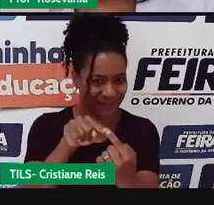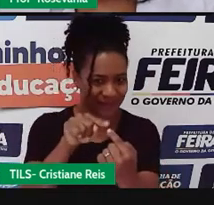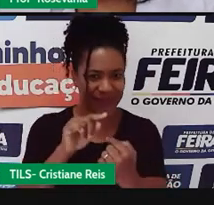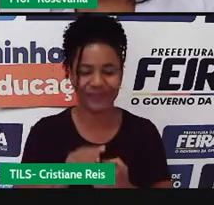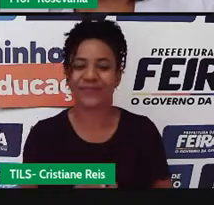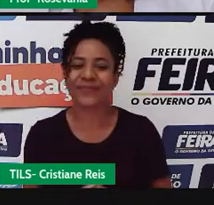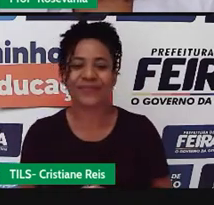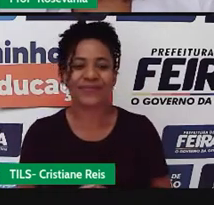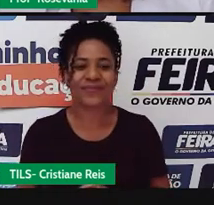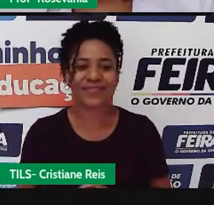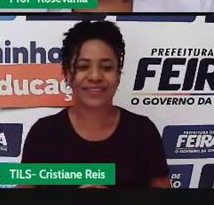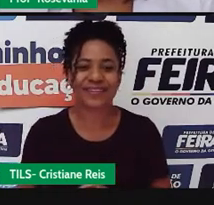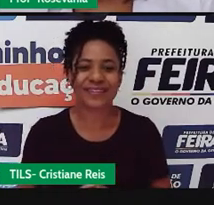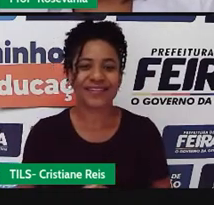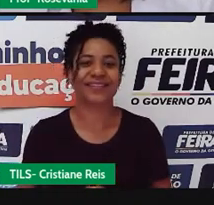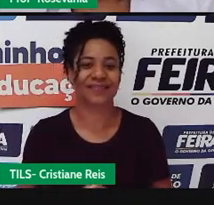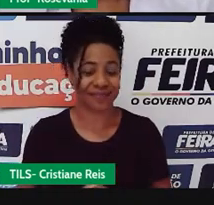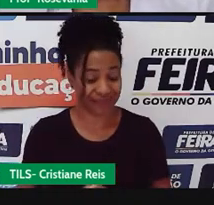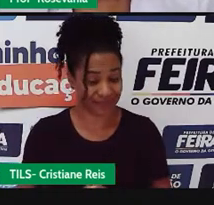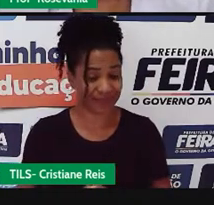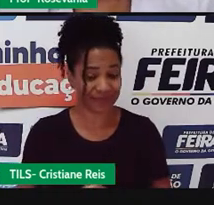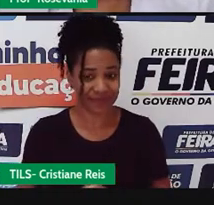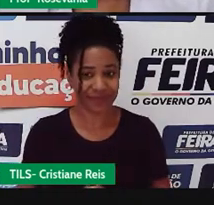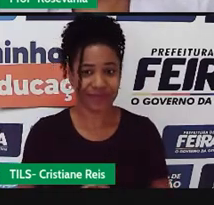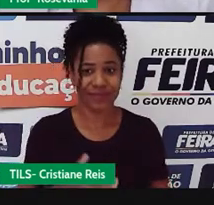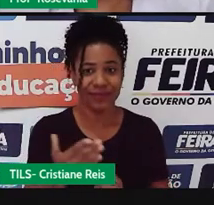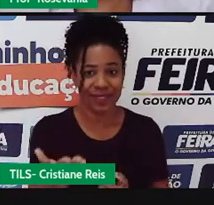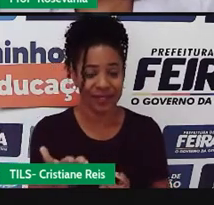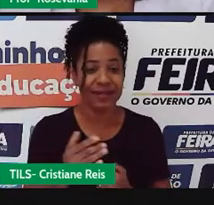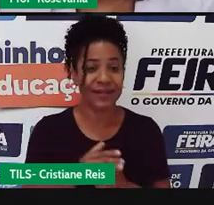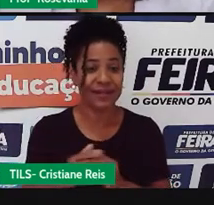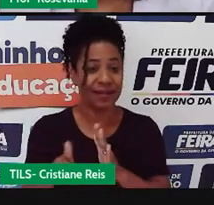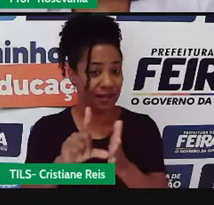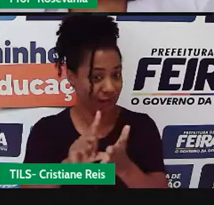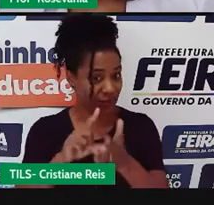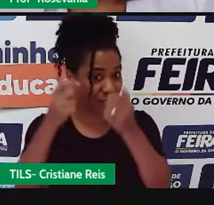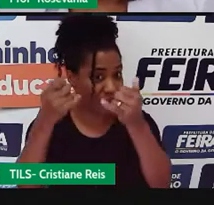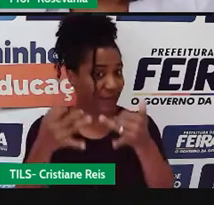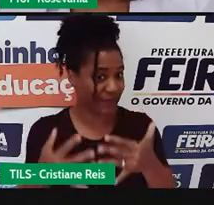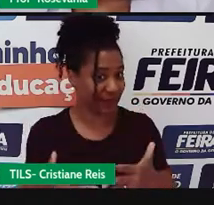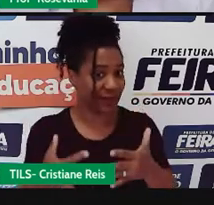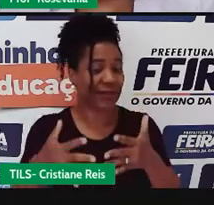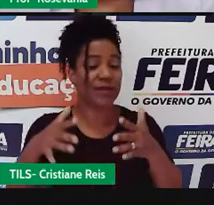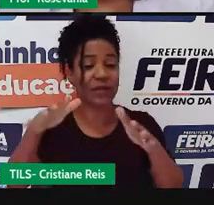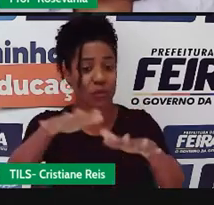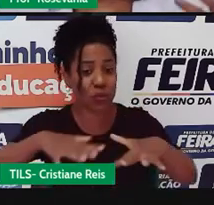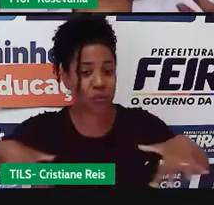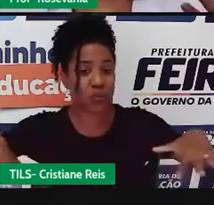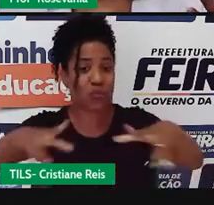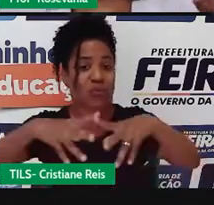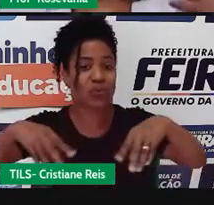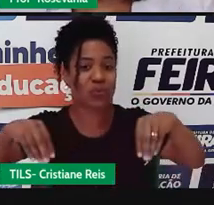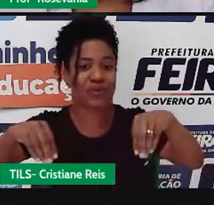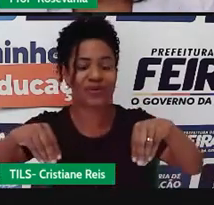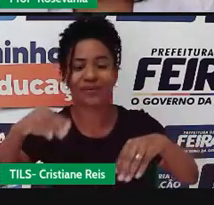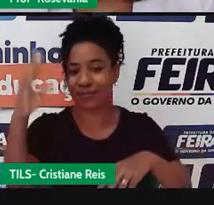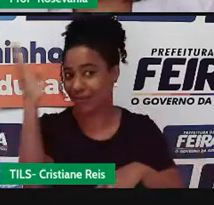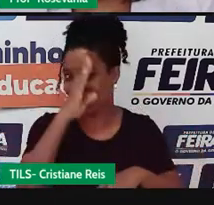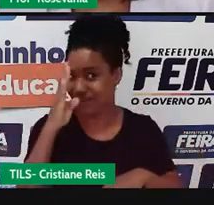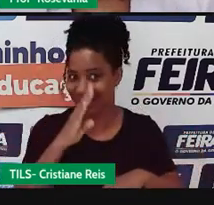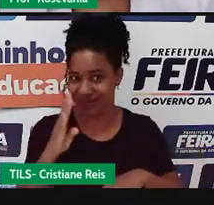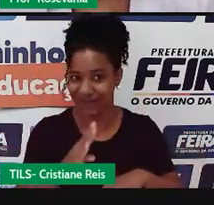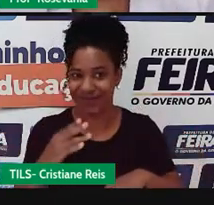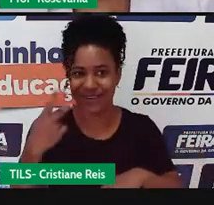antes da gente começar, o carro-chefe, bora dizer assim, do território brasileiro, são os rios, a gente tem muitos